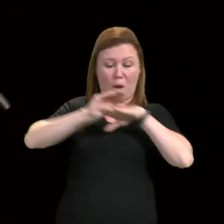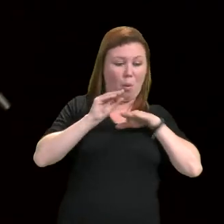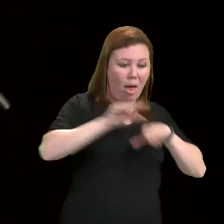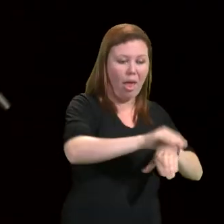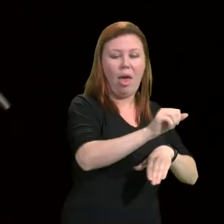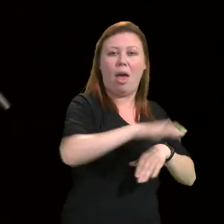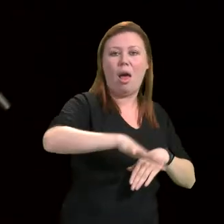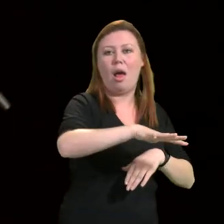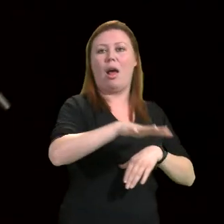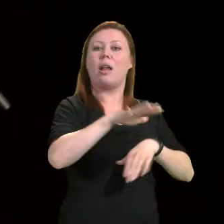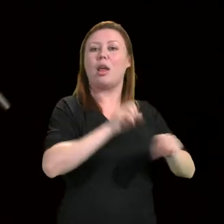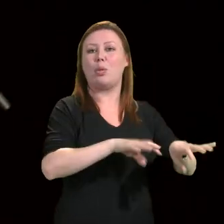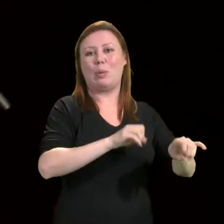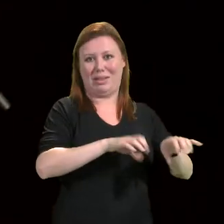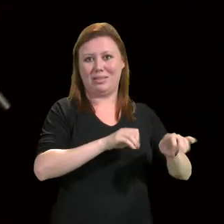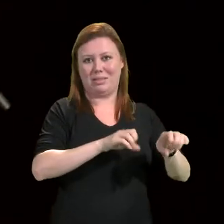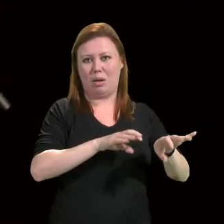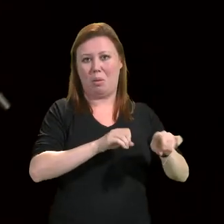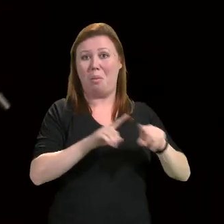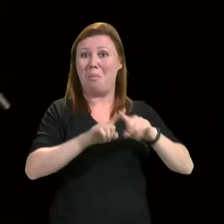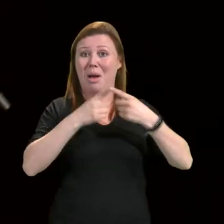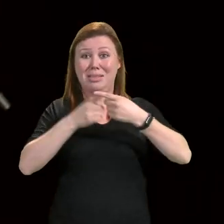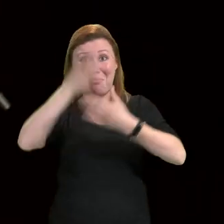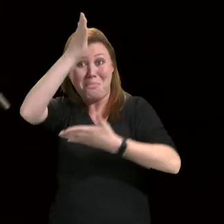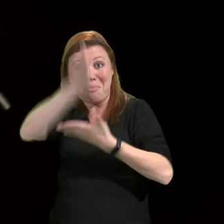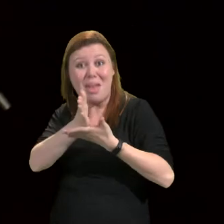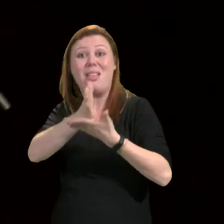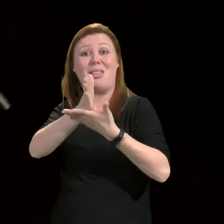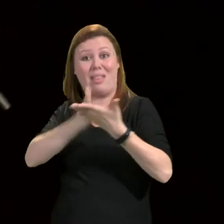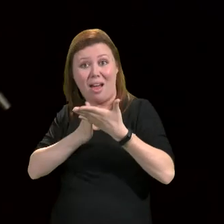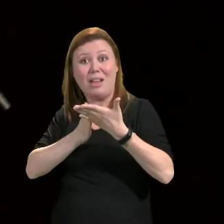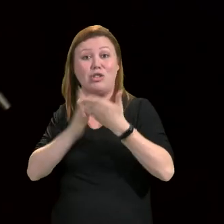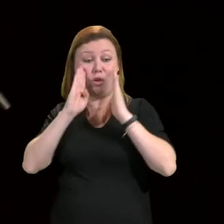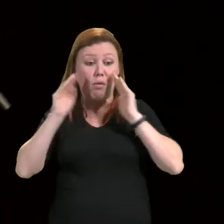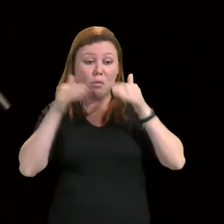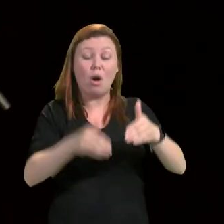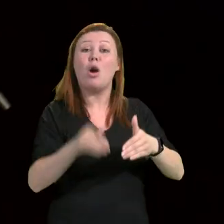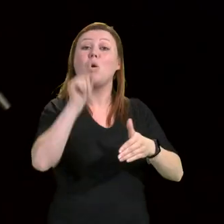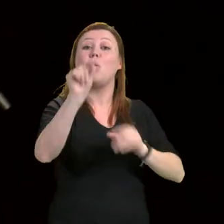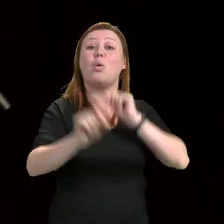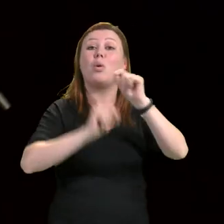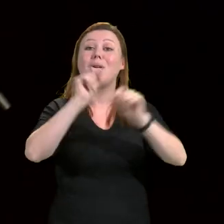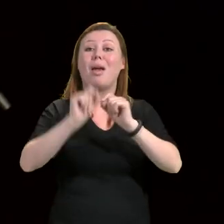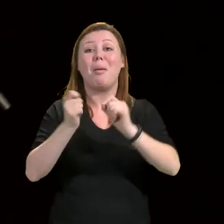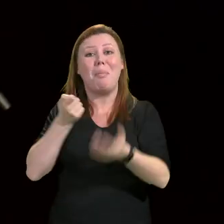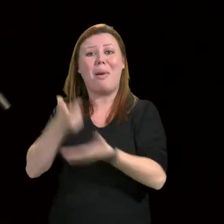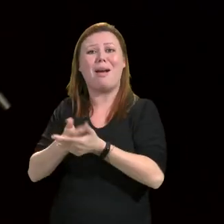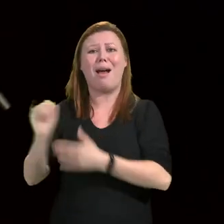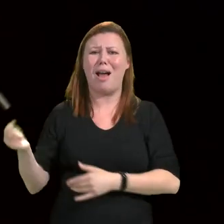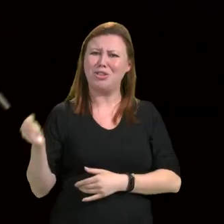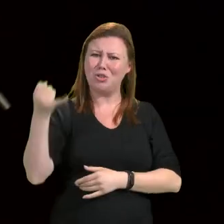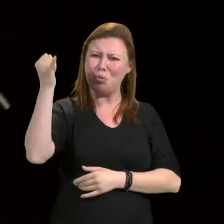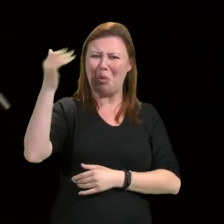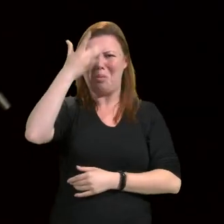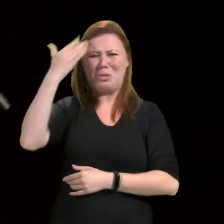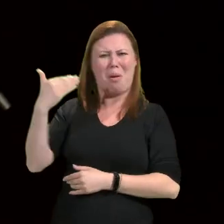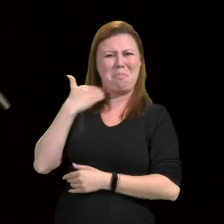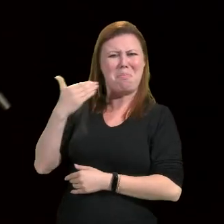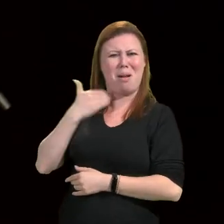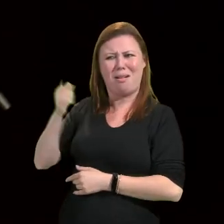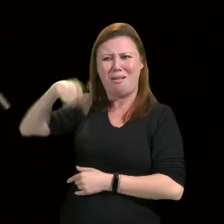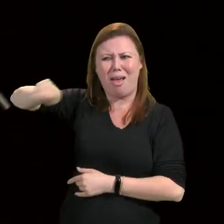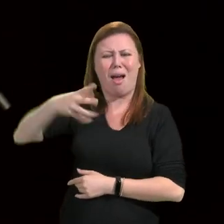nós temos praticamente metade do orçamento dedicado para pagar juros para banqueiro continuar